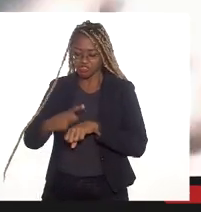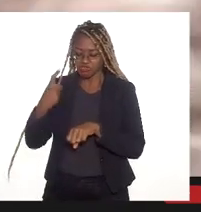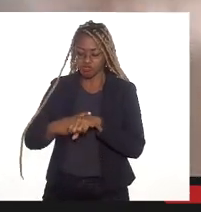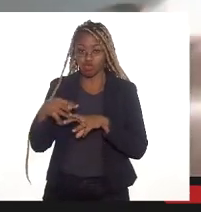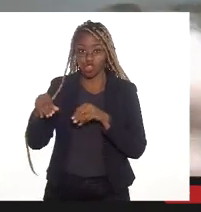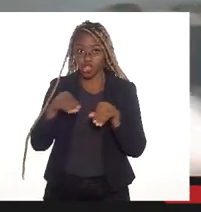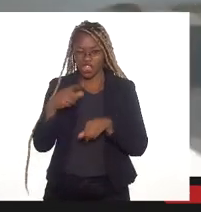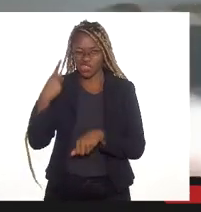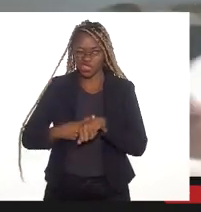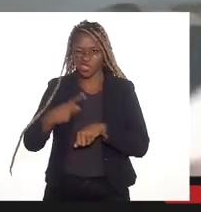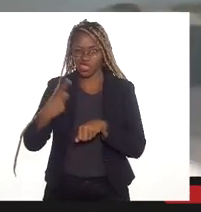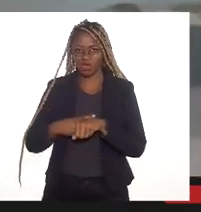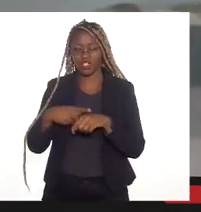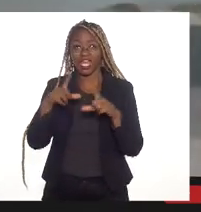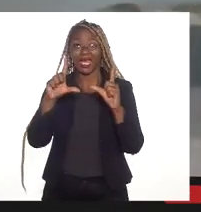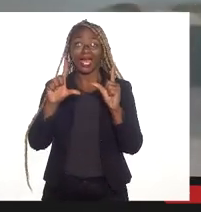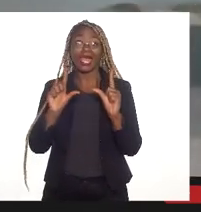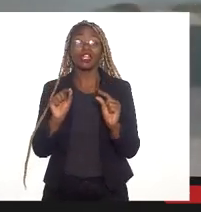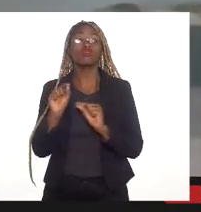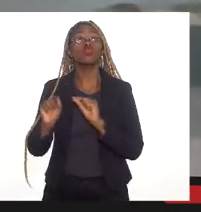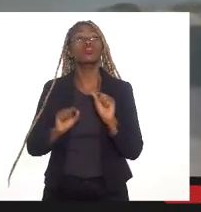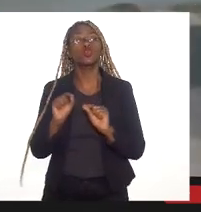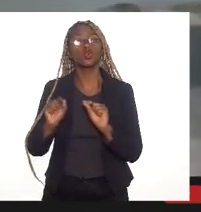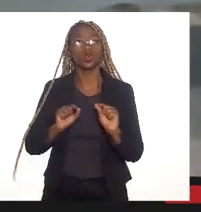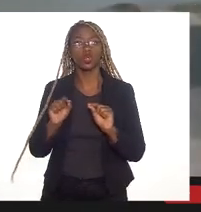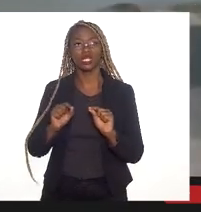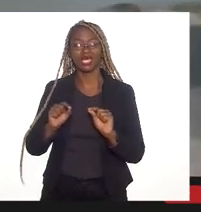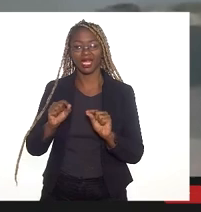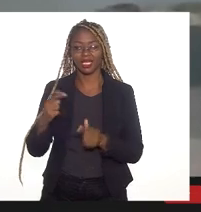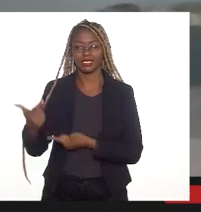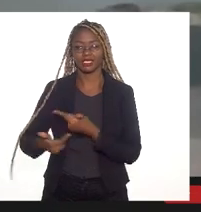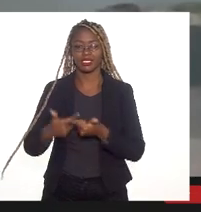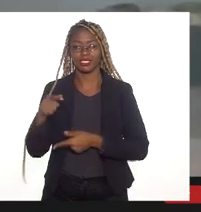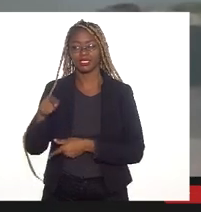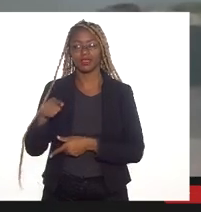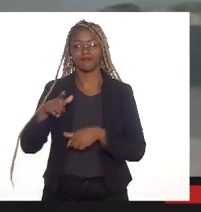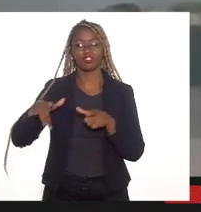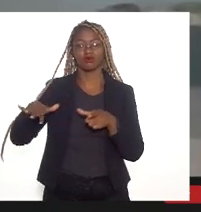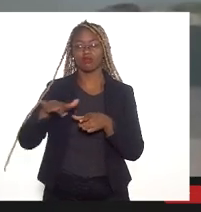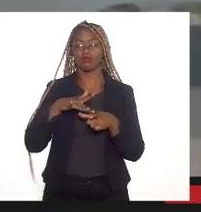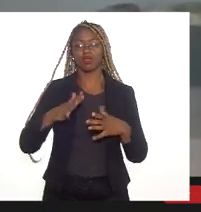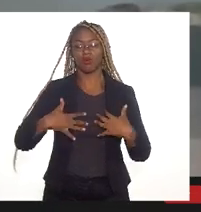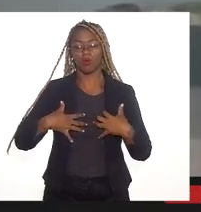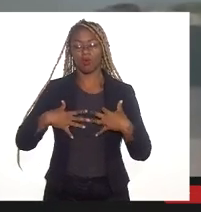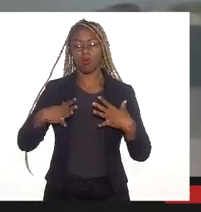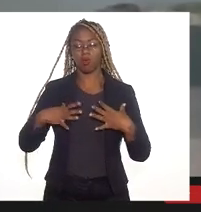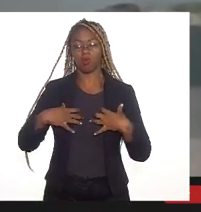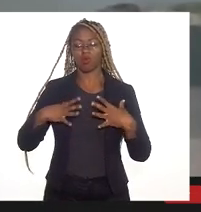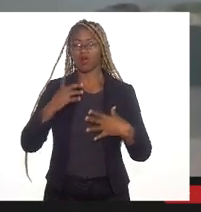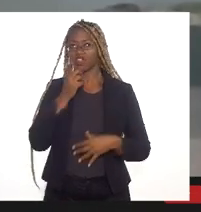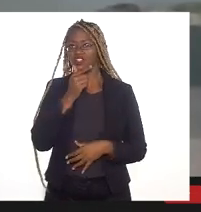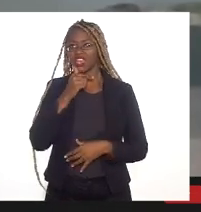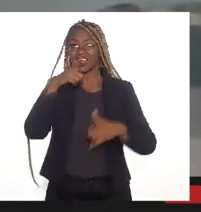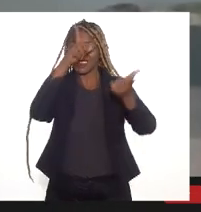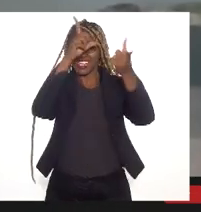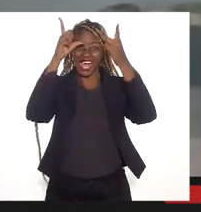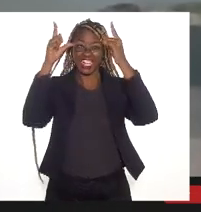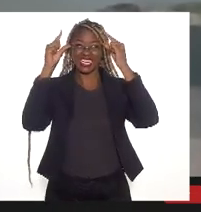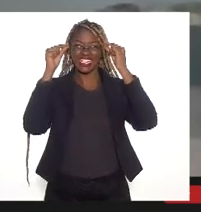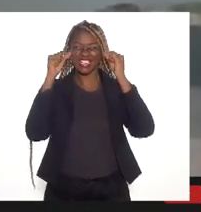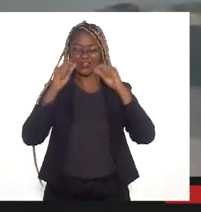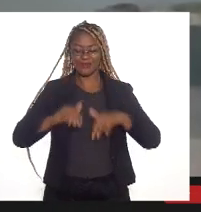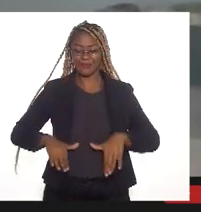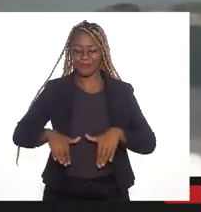solo, reduzindo drasticamente esse serviço ambiental de pulmão de água, de amortecimento de enchentes.